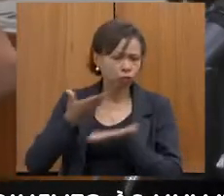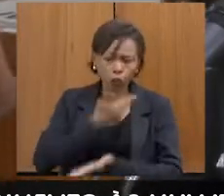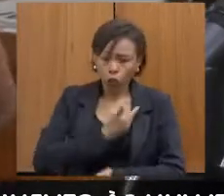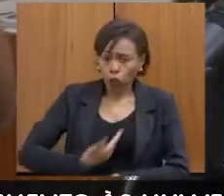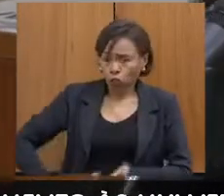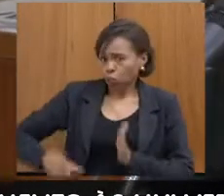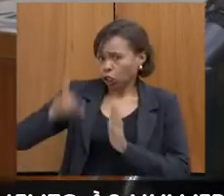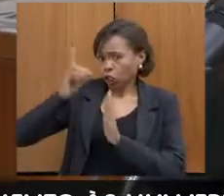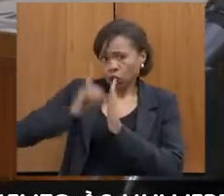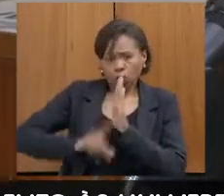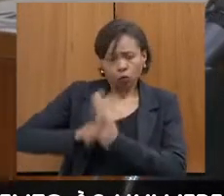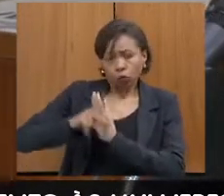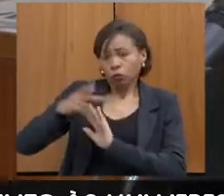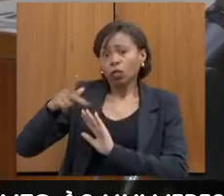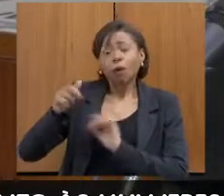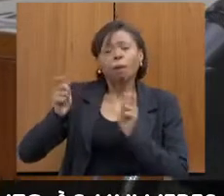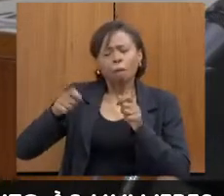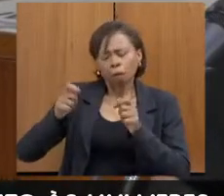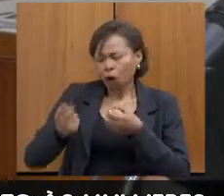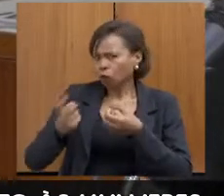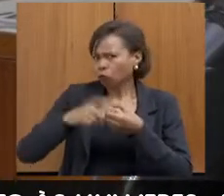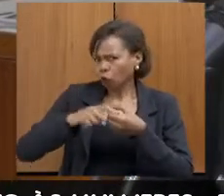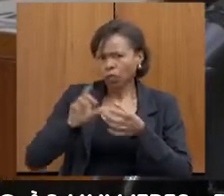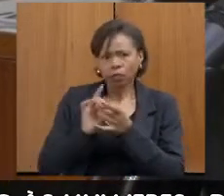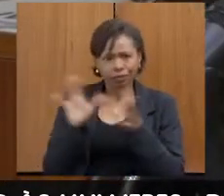isso, então, pode ficar tranquilo e vir aqui quantas vezes quiser.